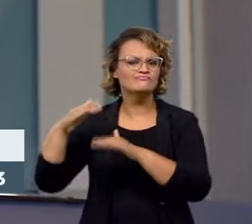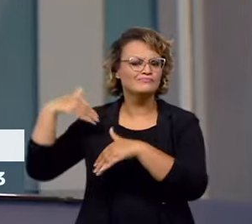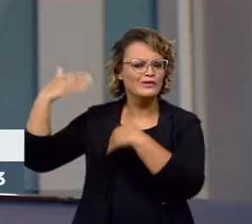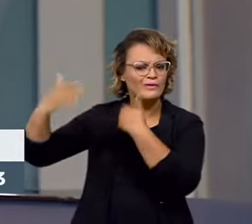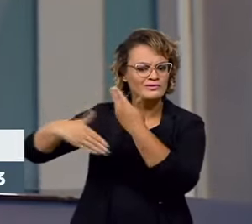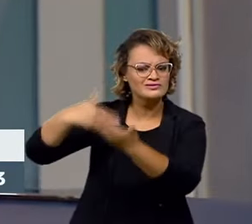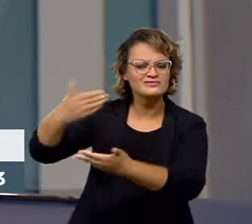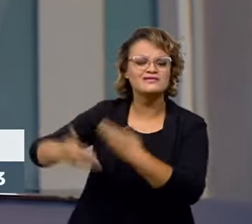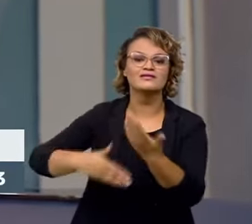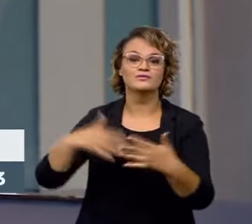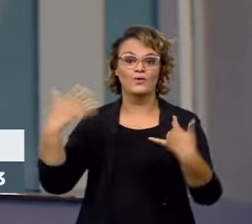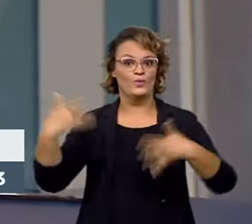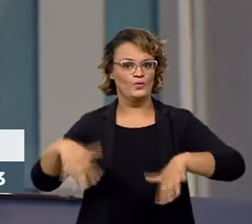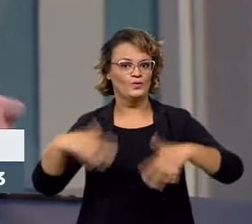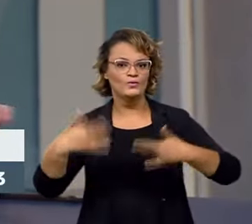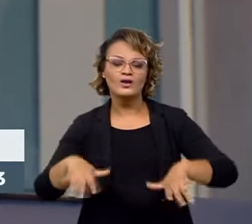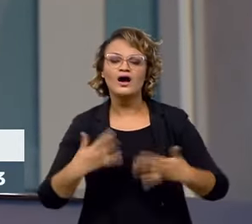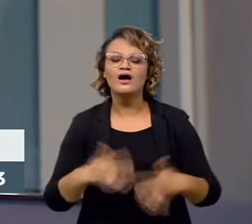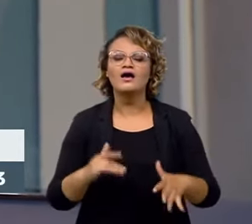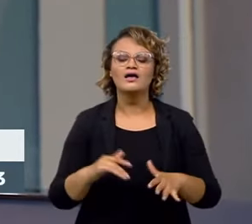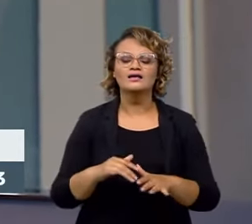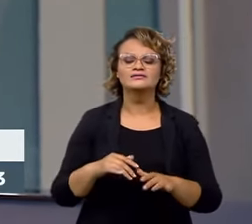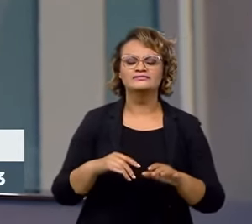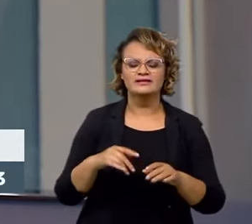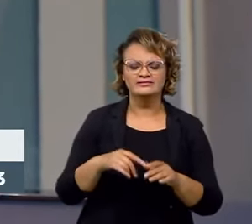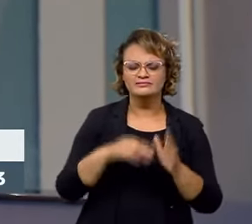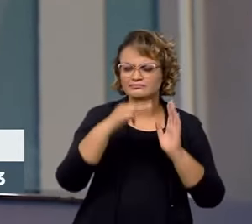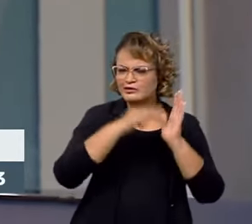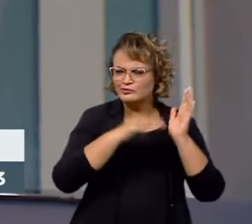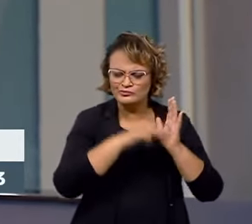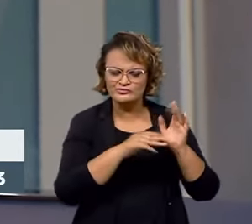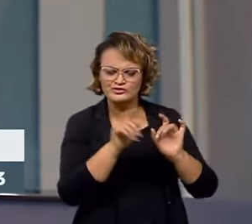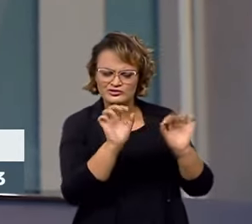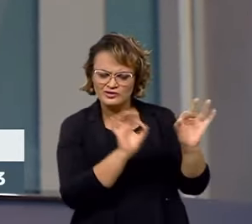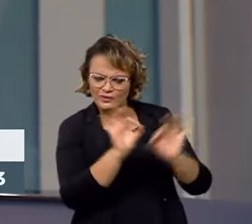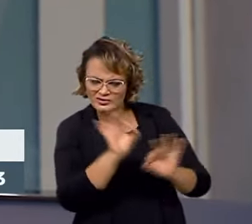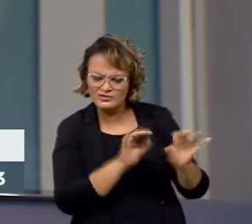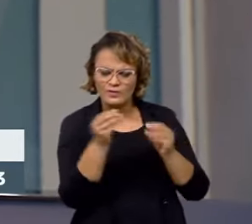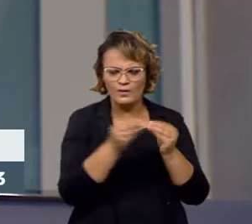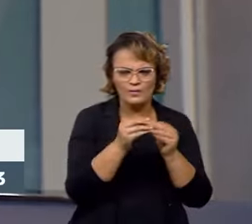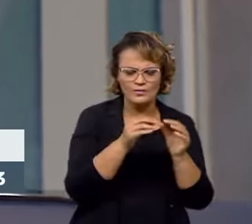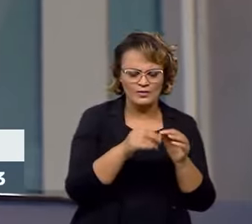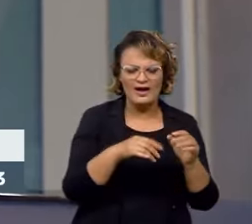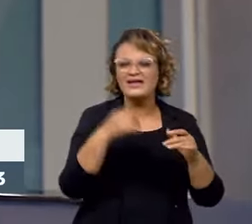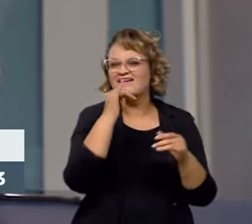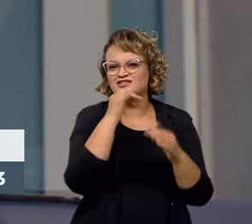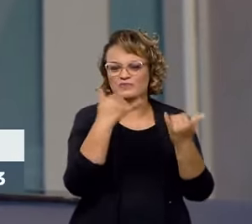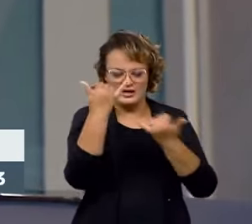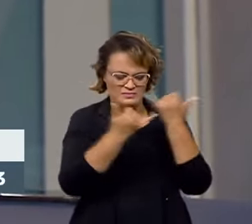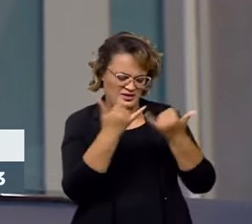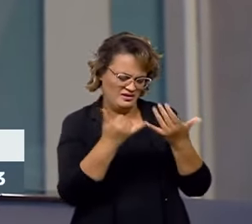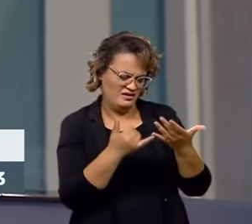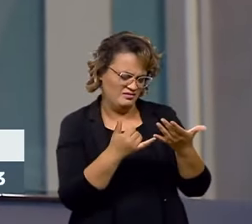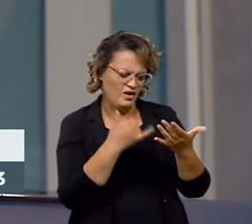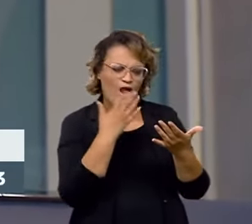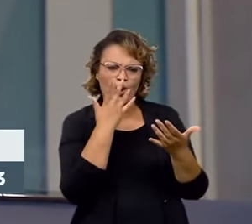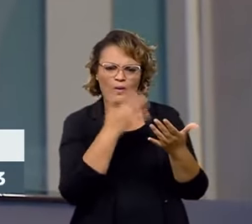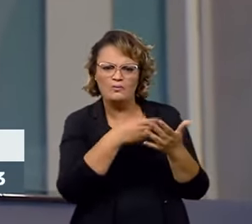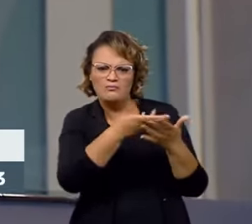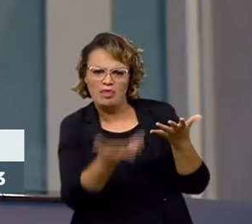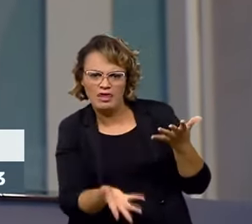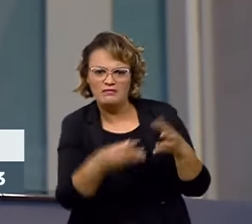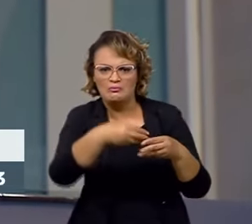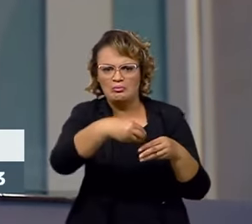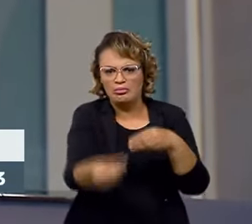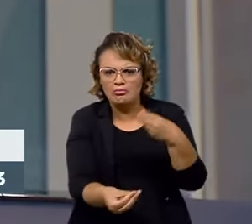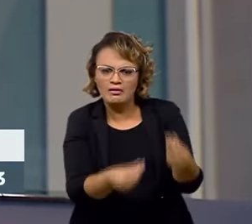processo que passa pelo desenvolvimento metrológico, como eu vou medir, como eu ver se esse brinquedo não está soltando uma tinta, se não